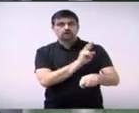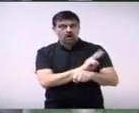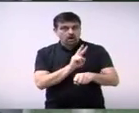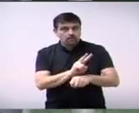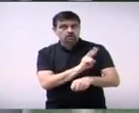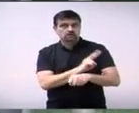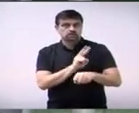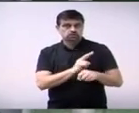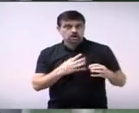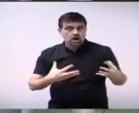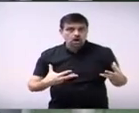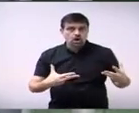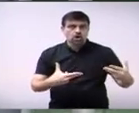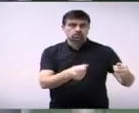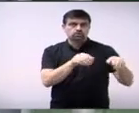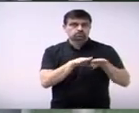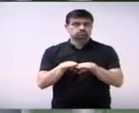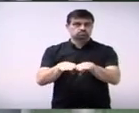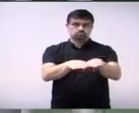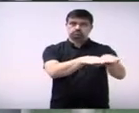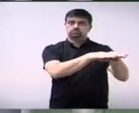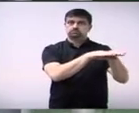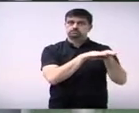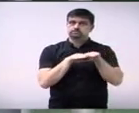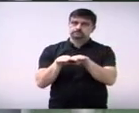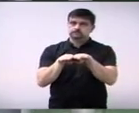todos, indistintamente.